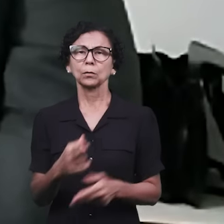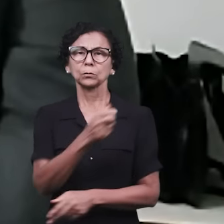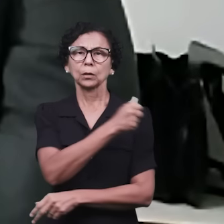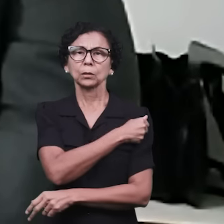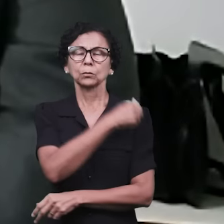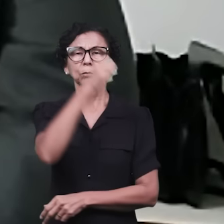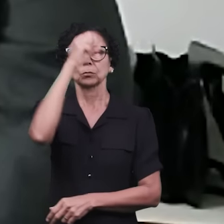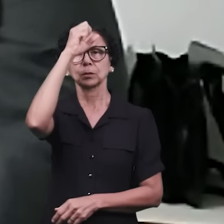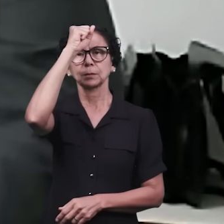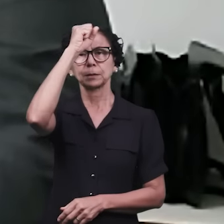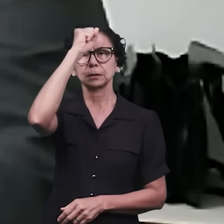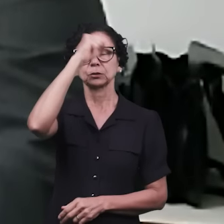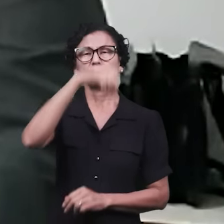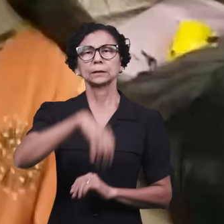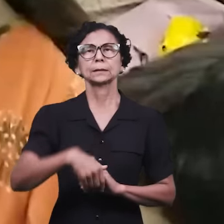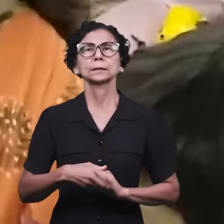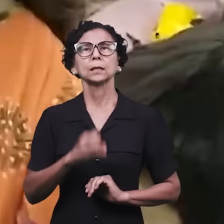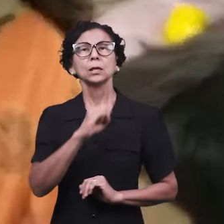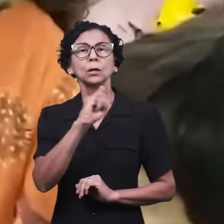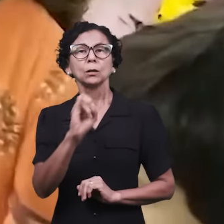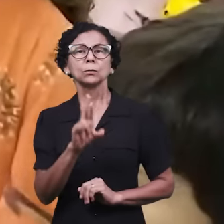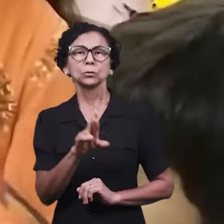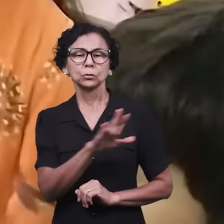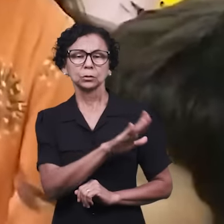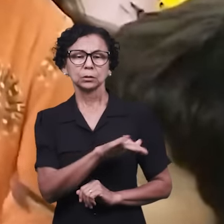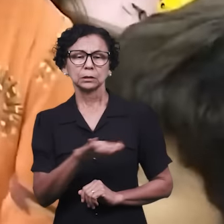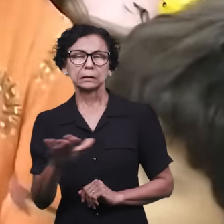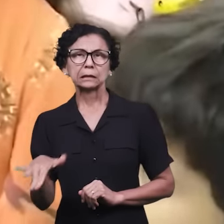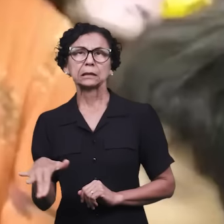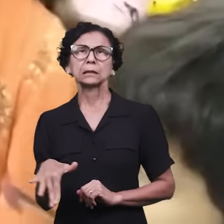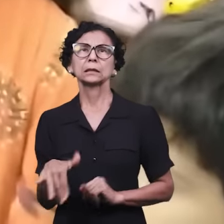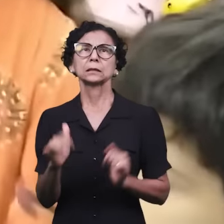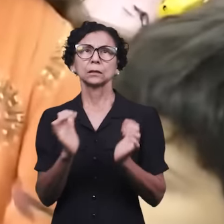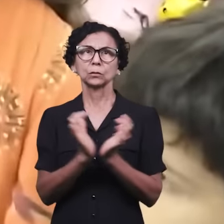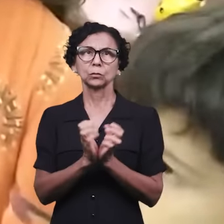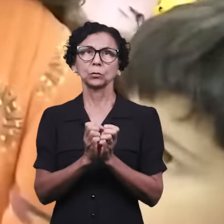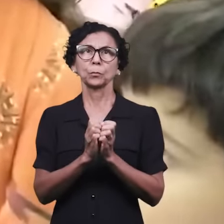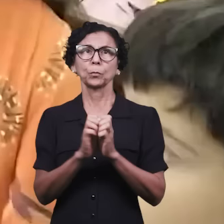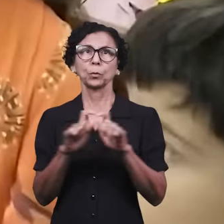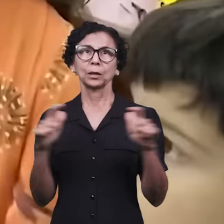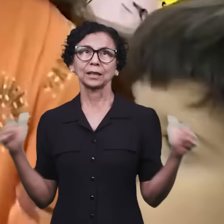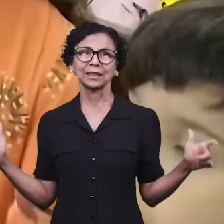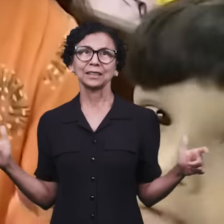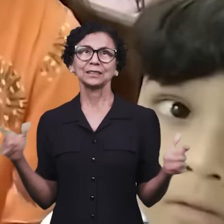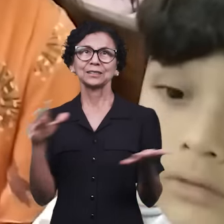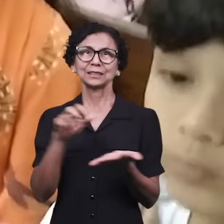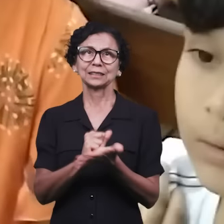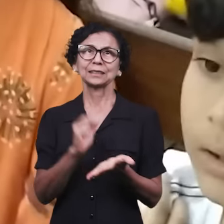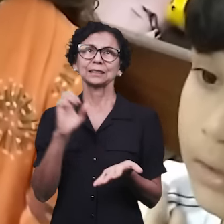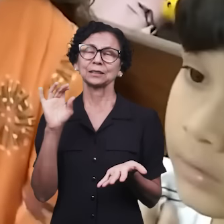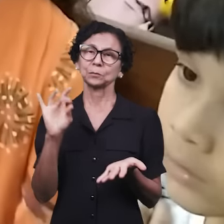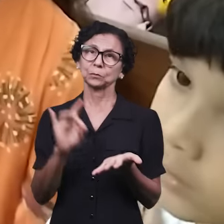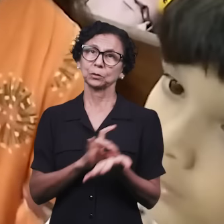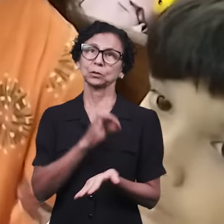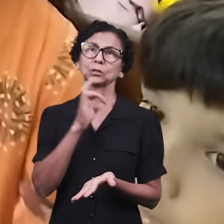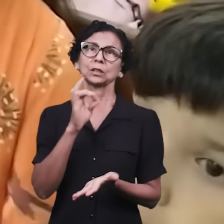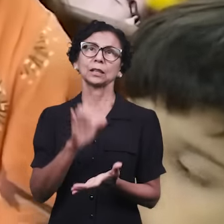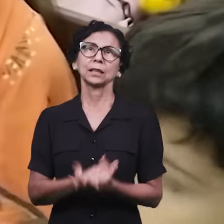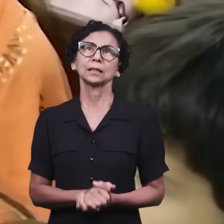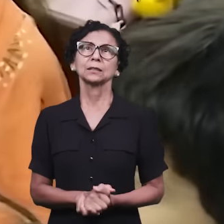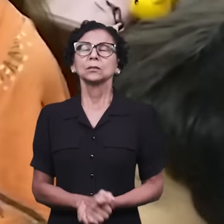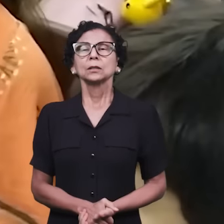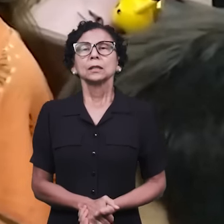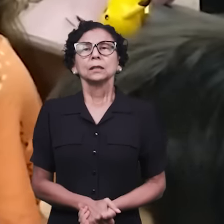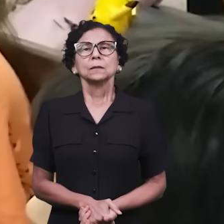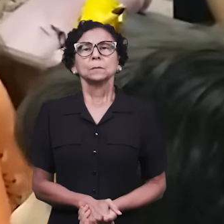montamos para o projeto Aprendiz Júnior, temos também bastantes crianças que estão inscritas no projeto, a expectativa também é que